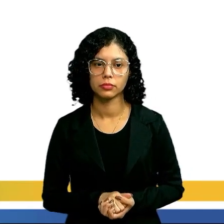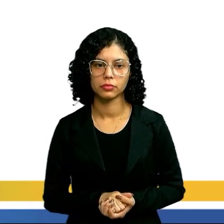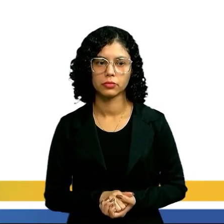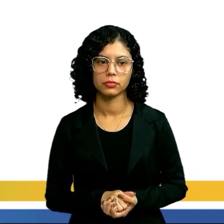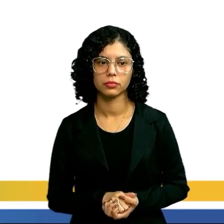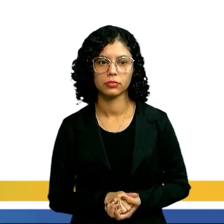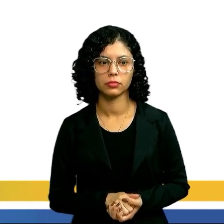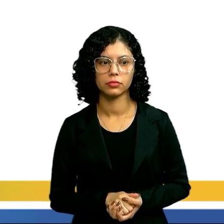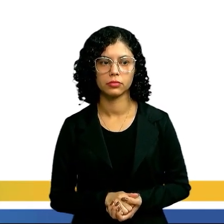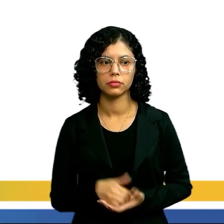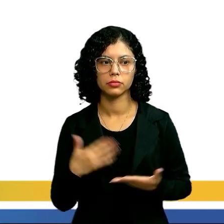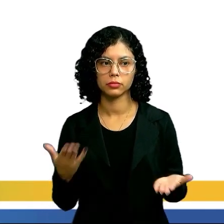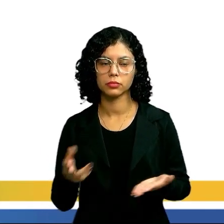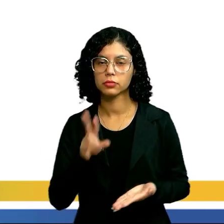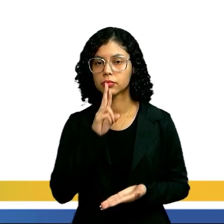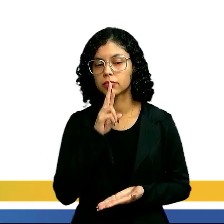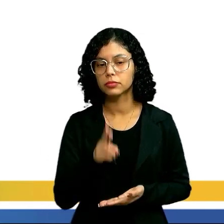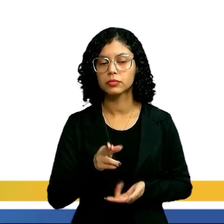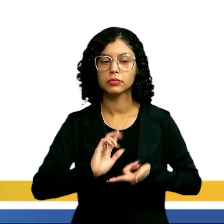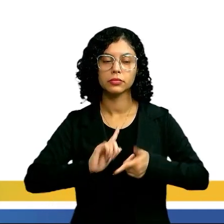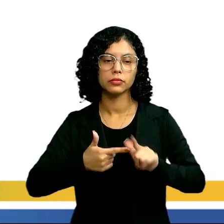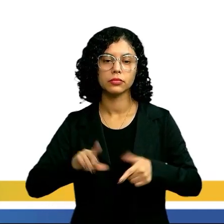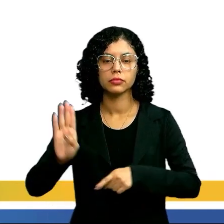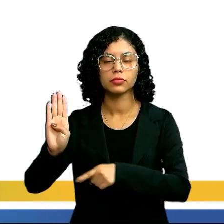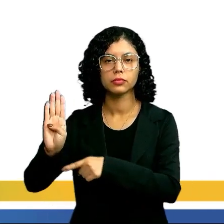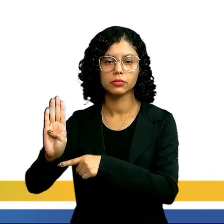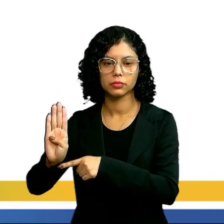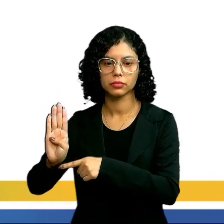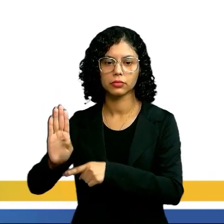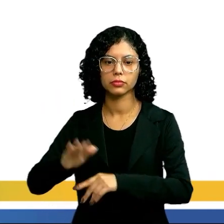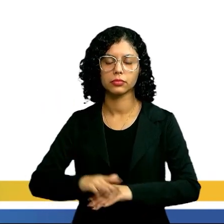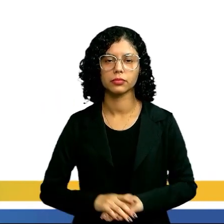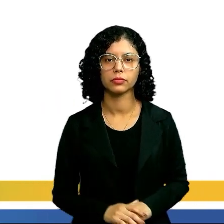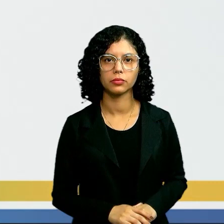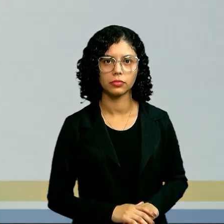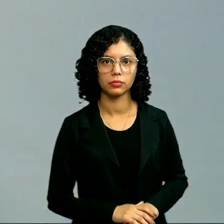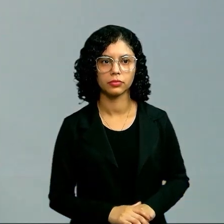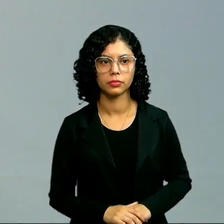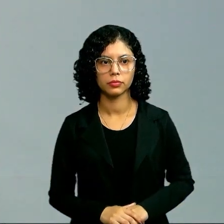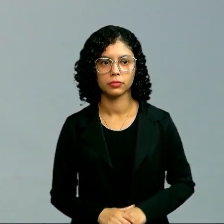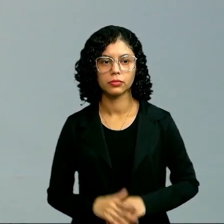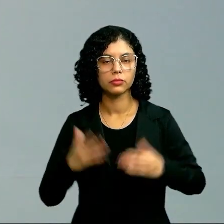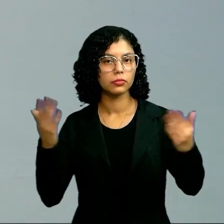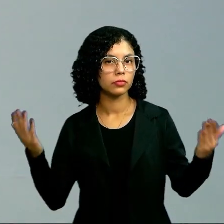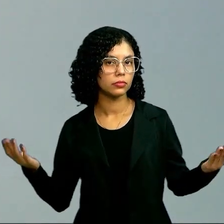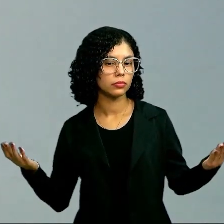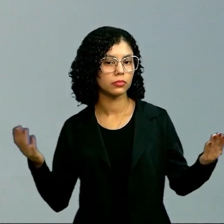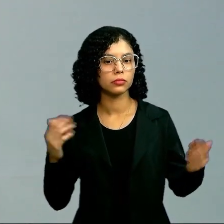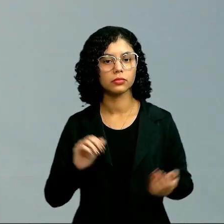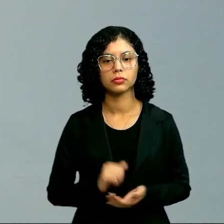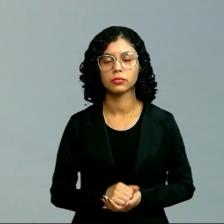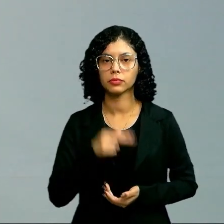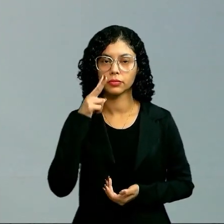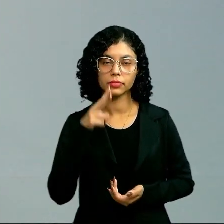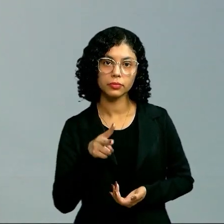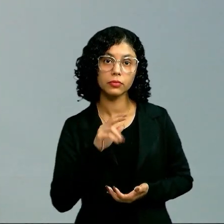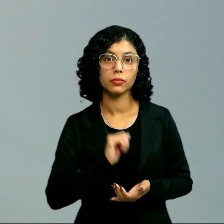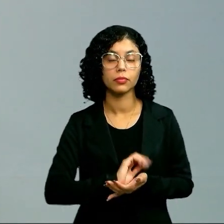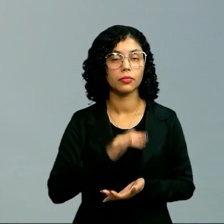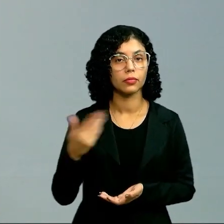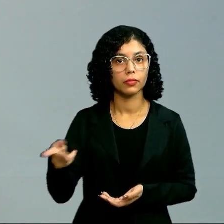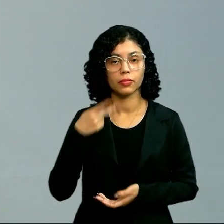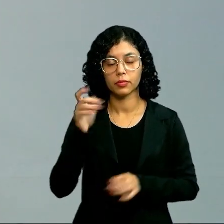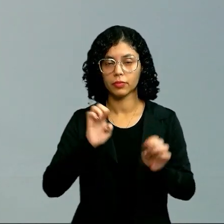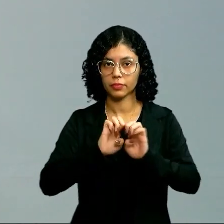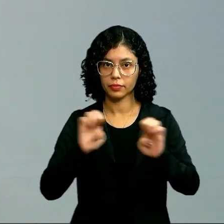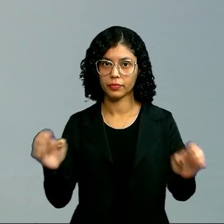amêndoa. Portanto, aí a nossa alternativa correta é a letra B. Só, pessoal, quando a vai